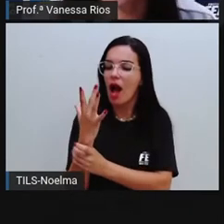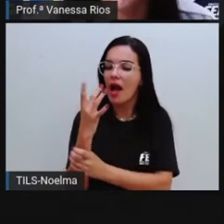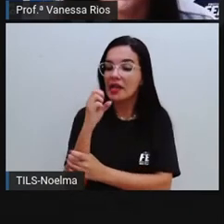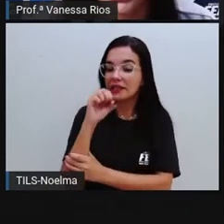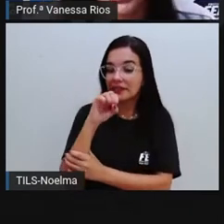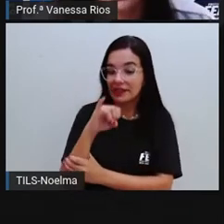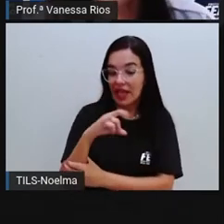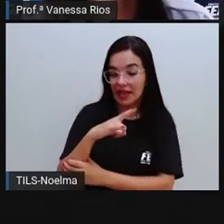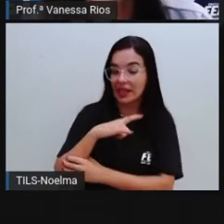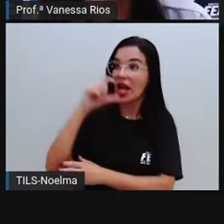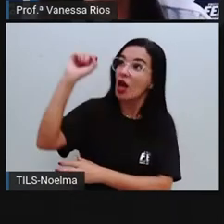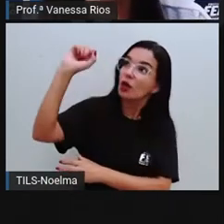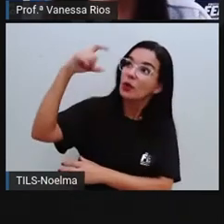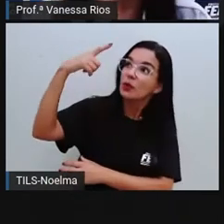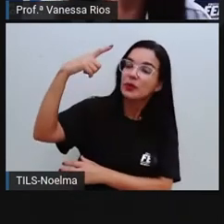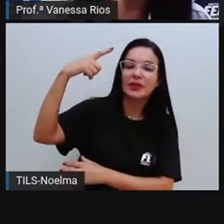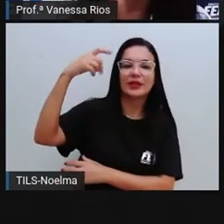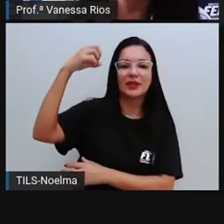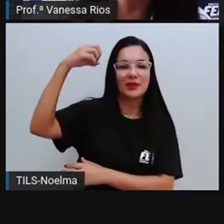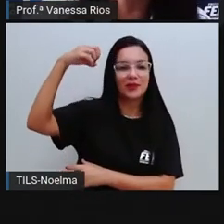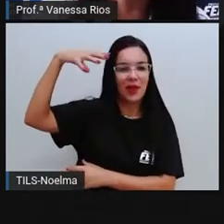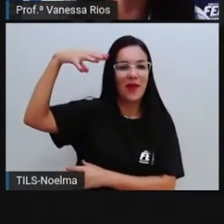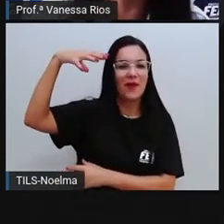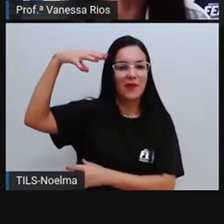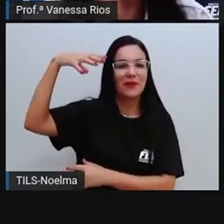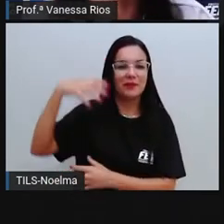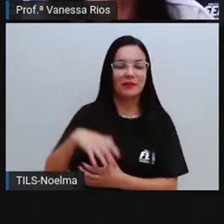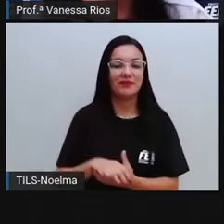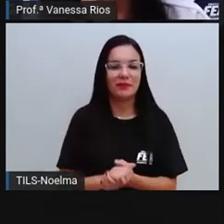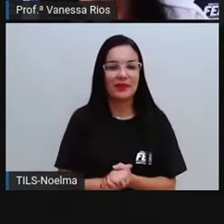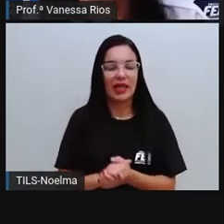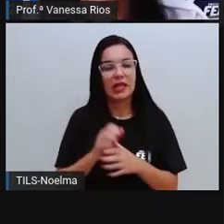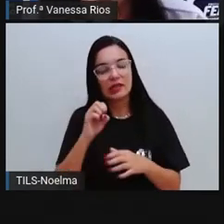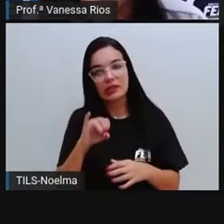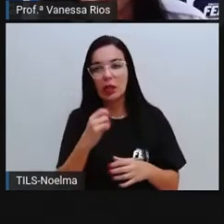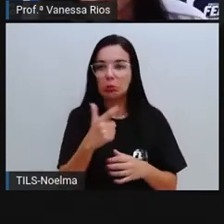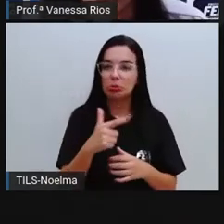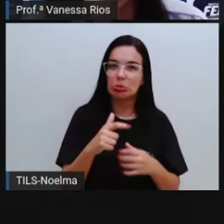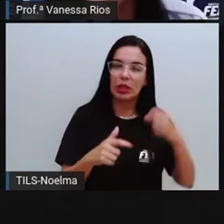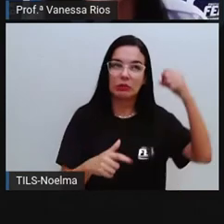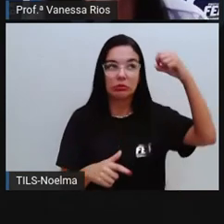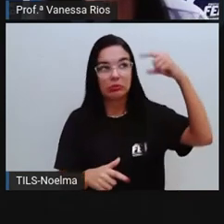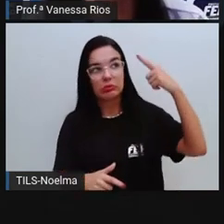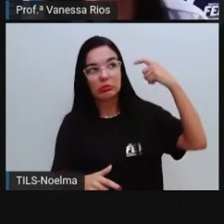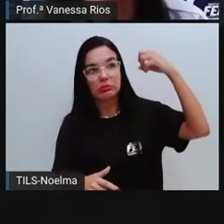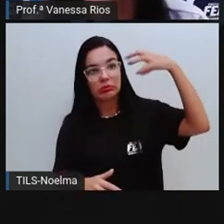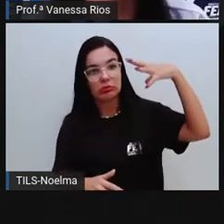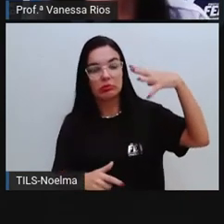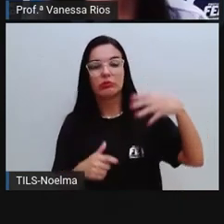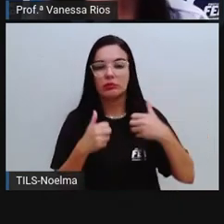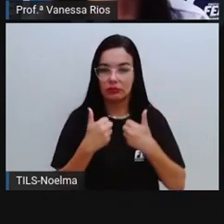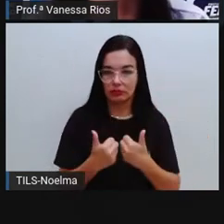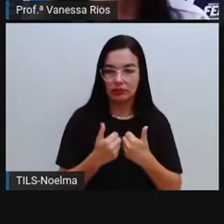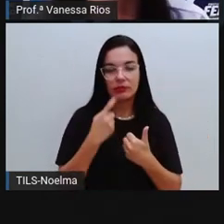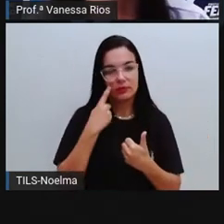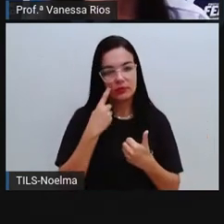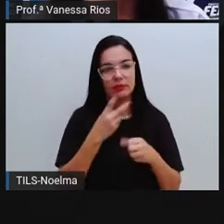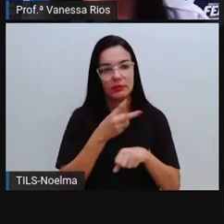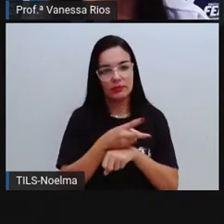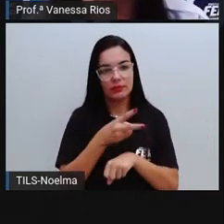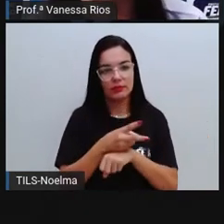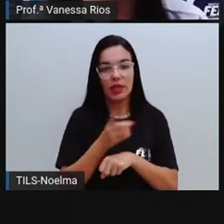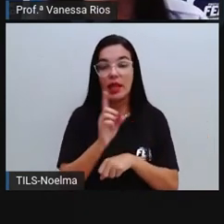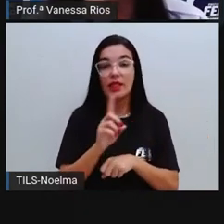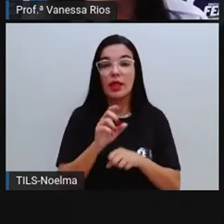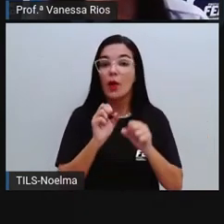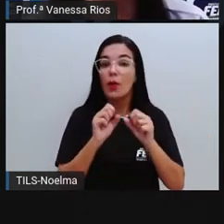processo, ele acontece e como é que ele acontece quando a luz não está lá presente como um elemento, certo? Então,